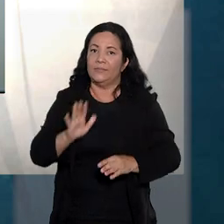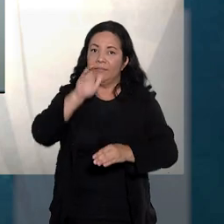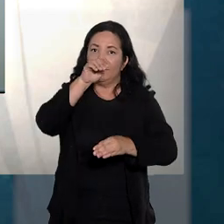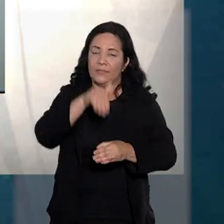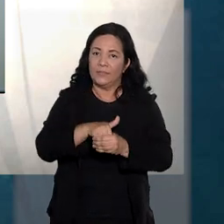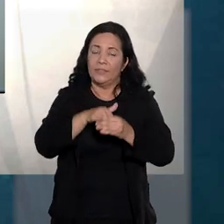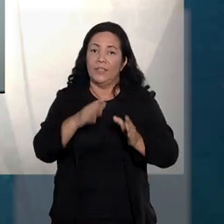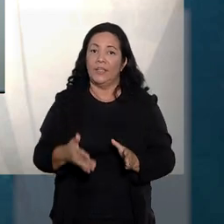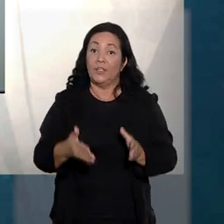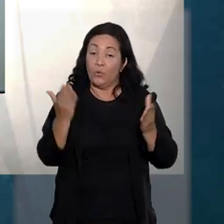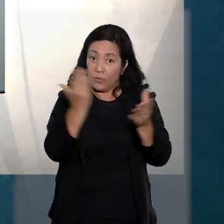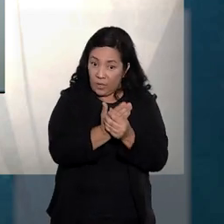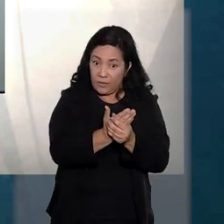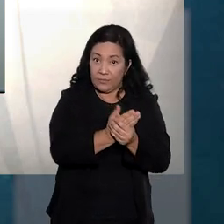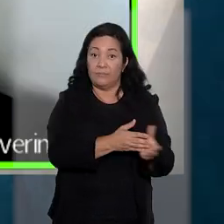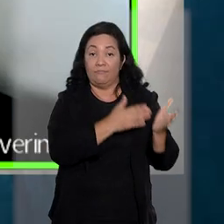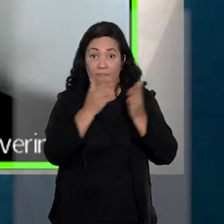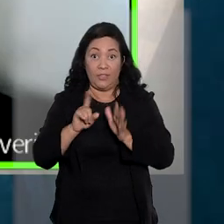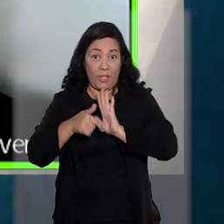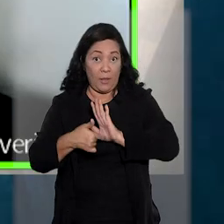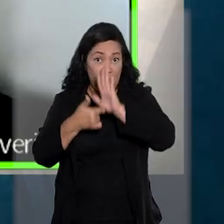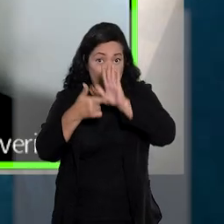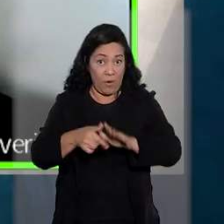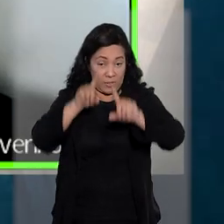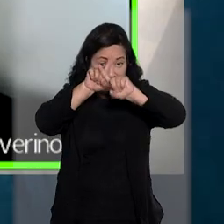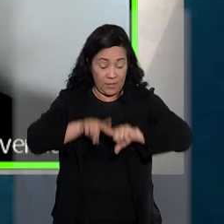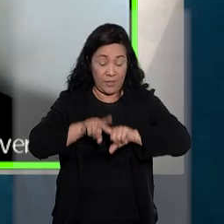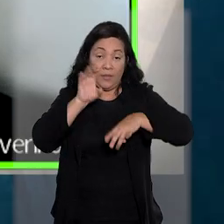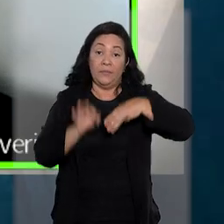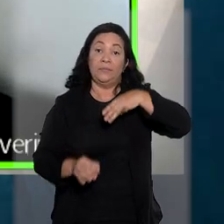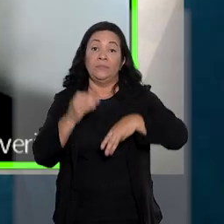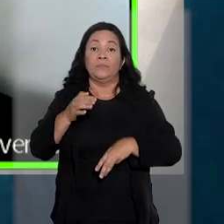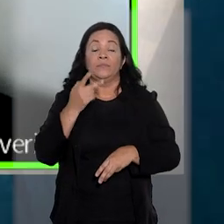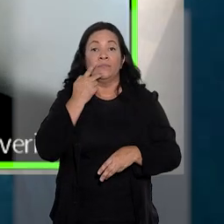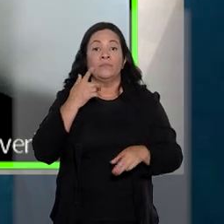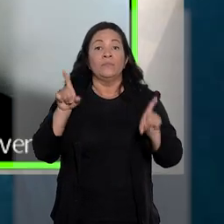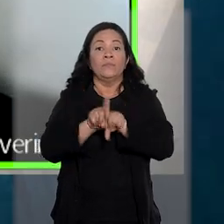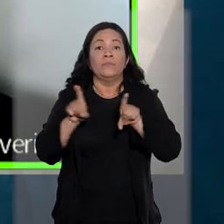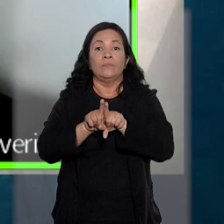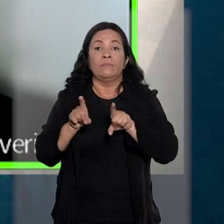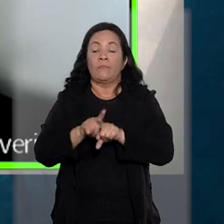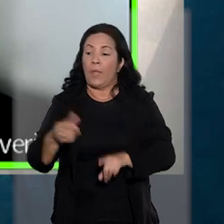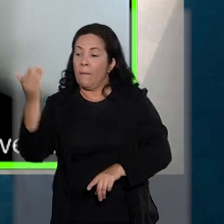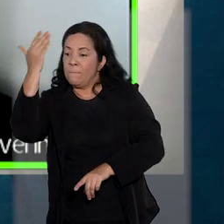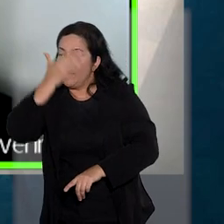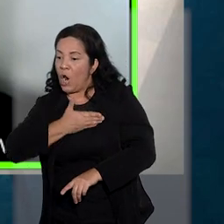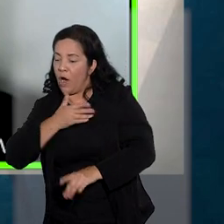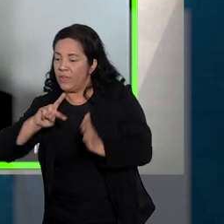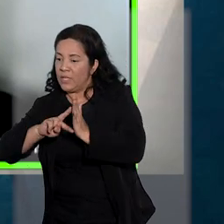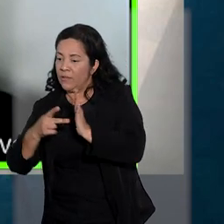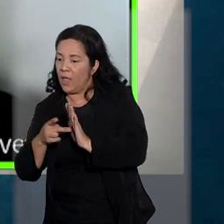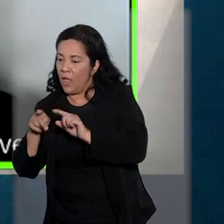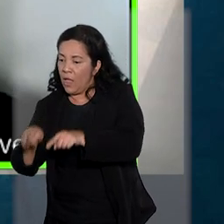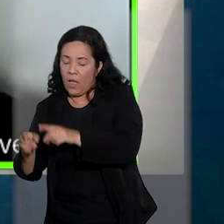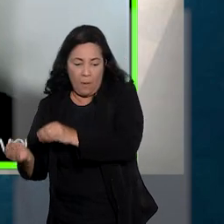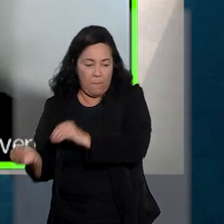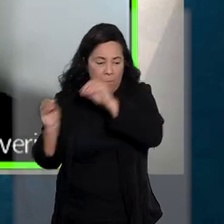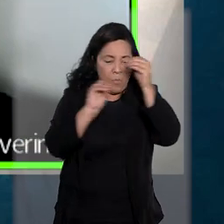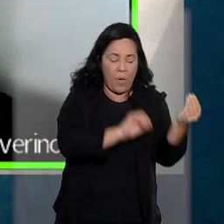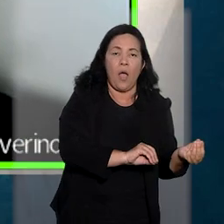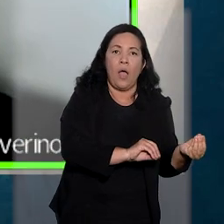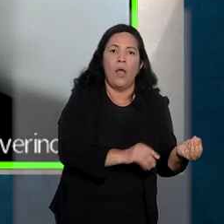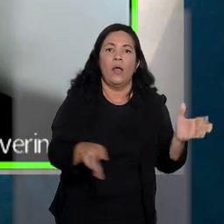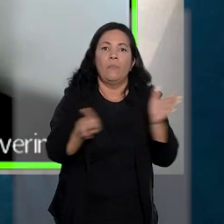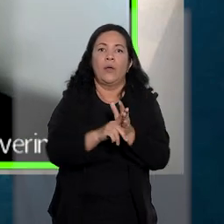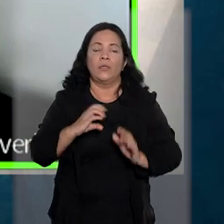reforçam a defesa da concorrência. Apesar disso, o ministro apontou que a inversão automática do ônus da prova determinada pelo